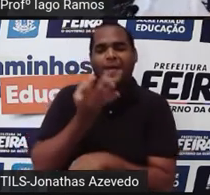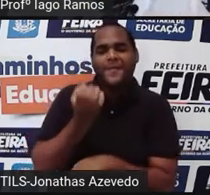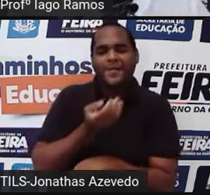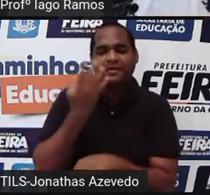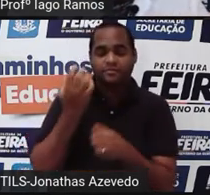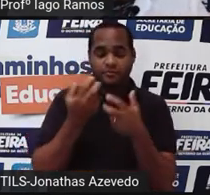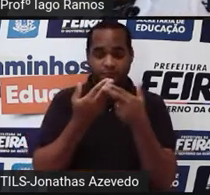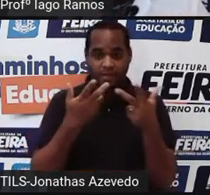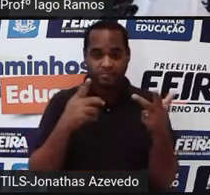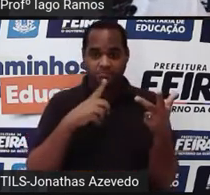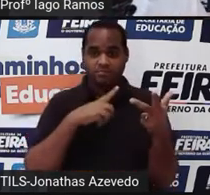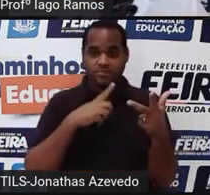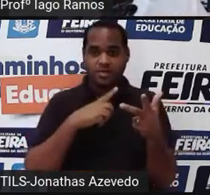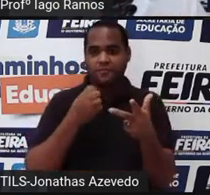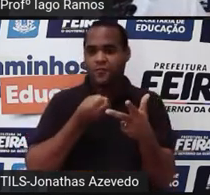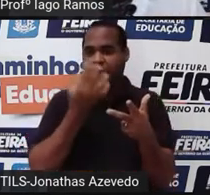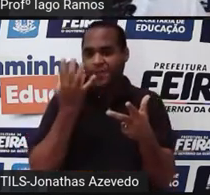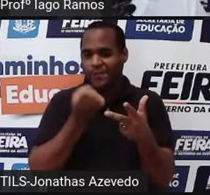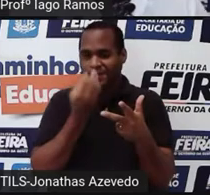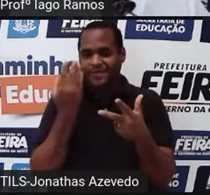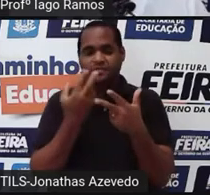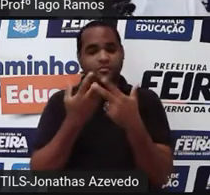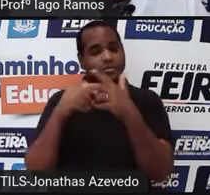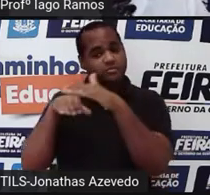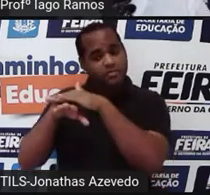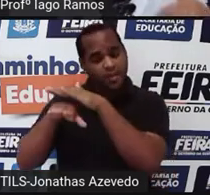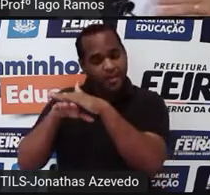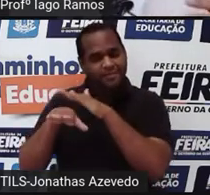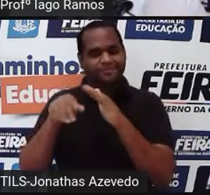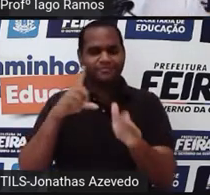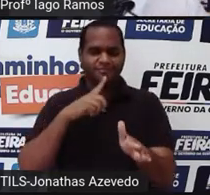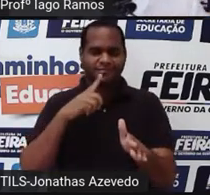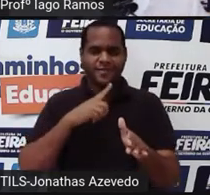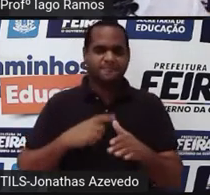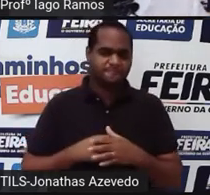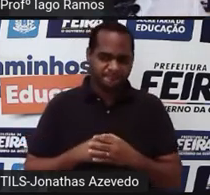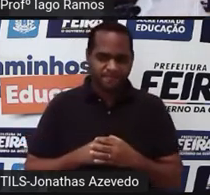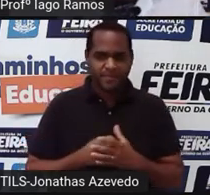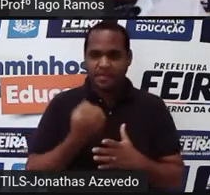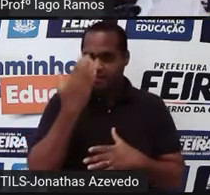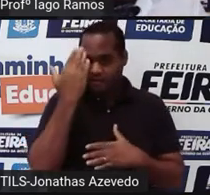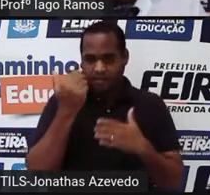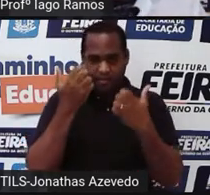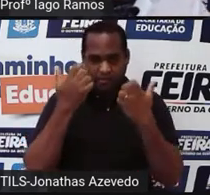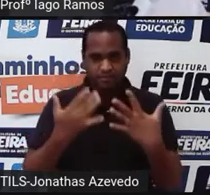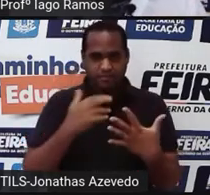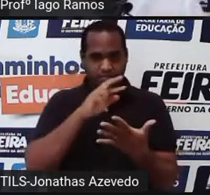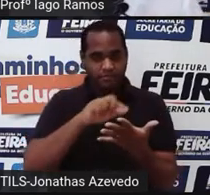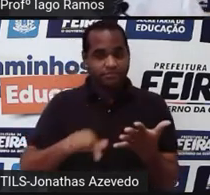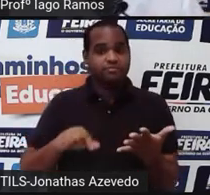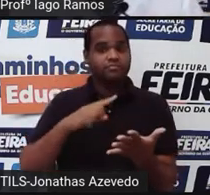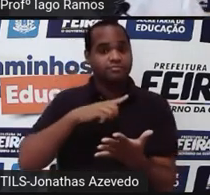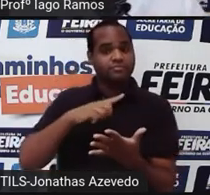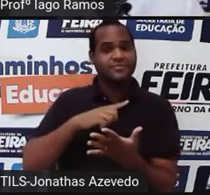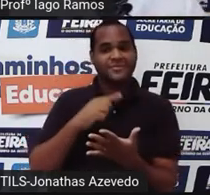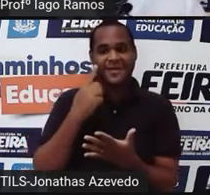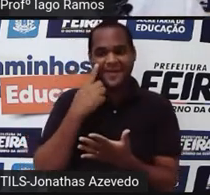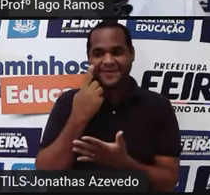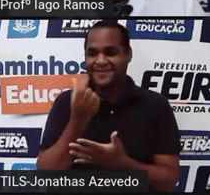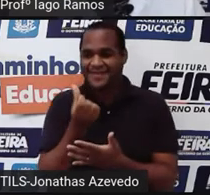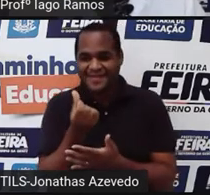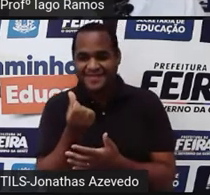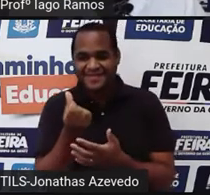total de pastas que tem no armário, sabendo que em cada pasta tem seis documentos, a gente consegue